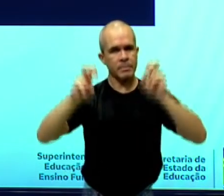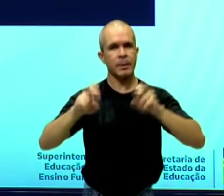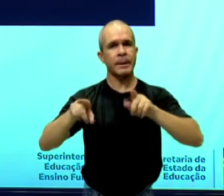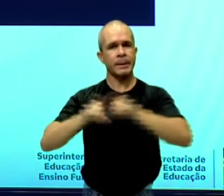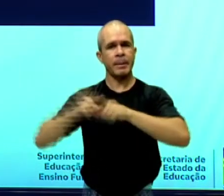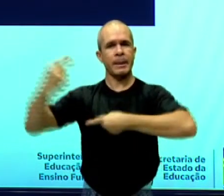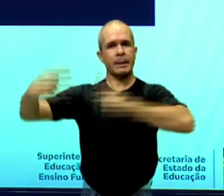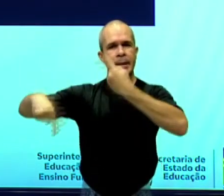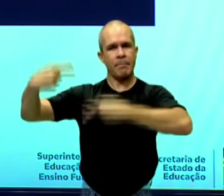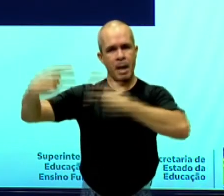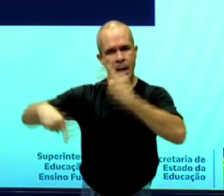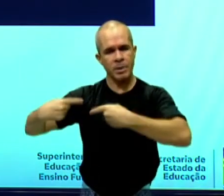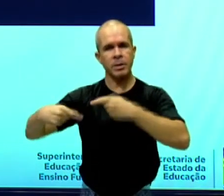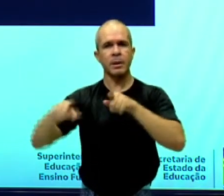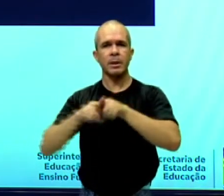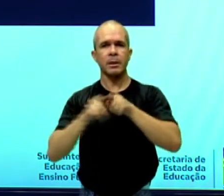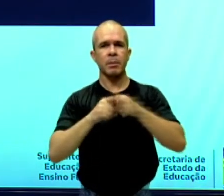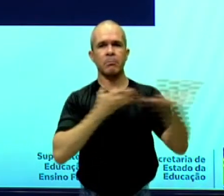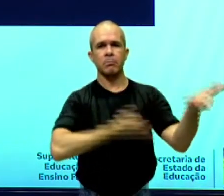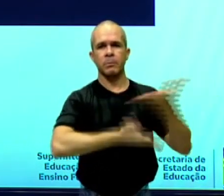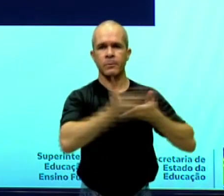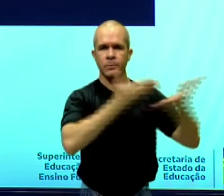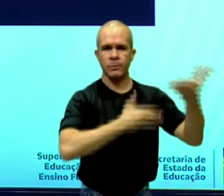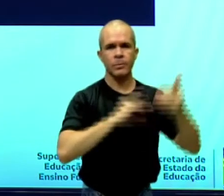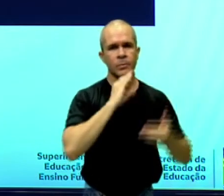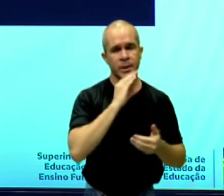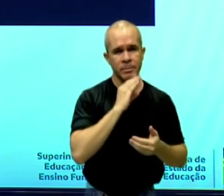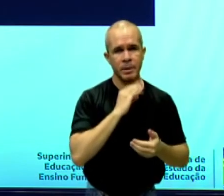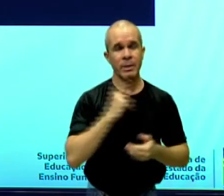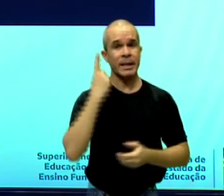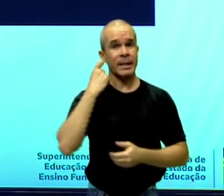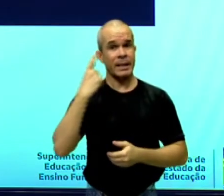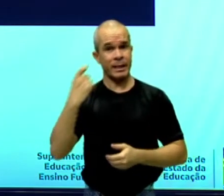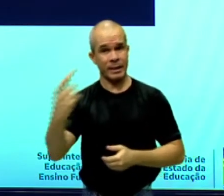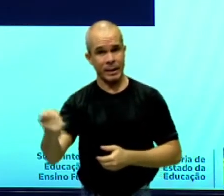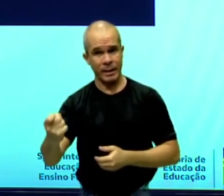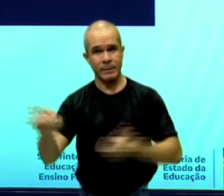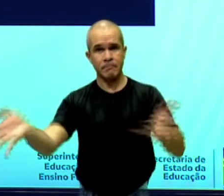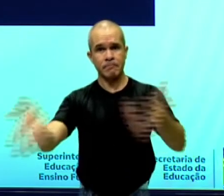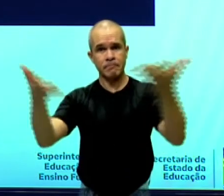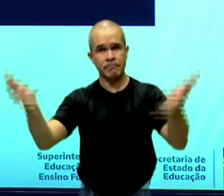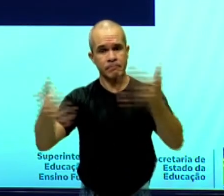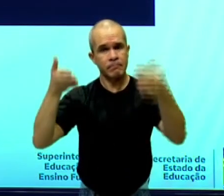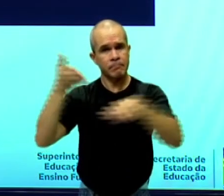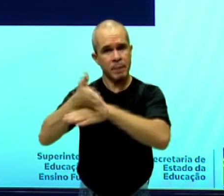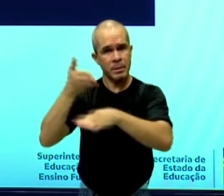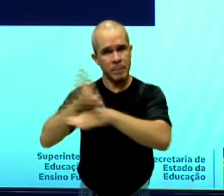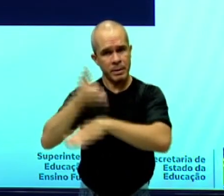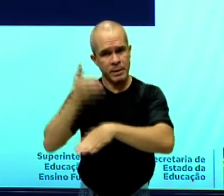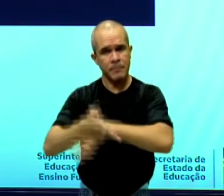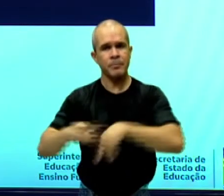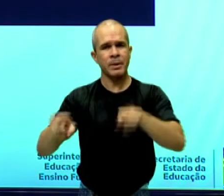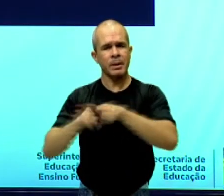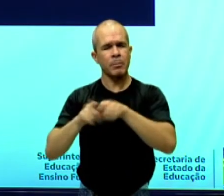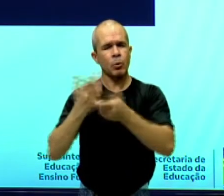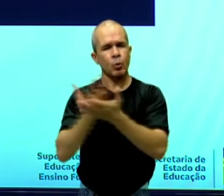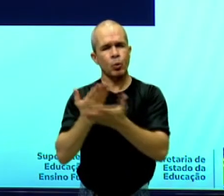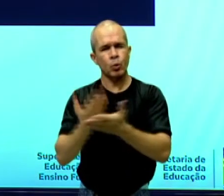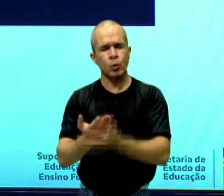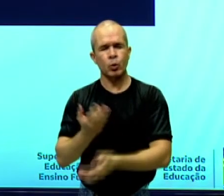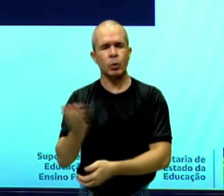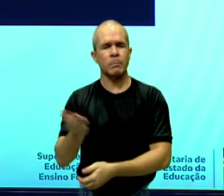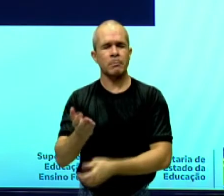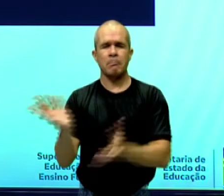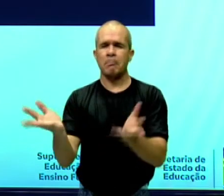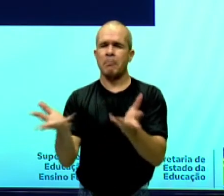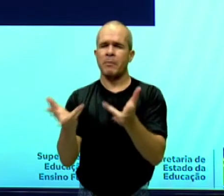debate, socializar conhecimento, despertar interesse, estimular a participação, tornar o estudo aprazível, facilitar a